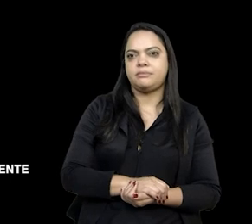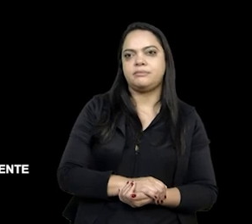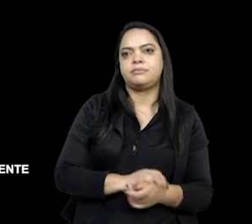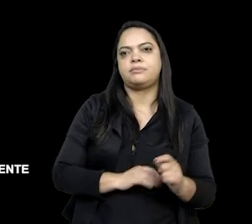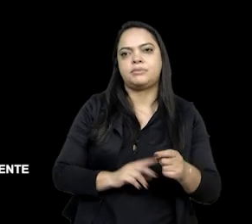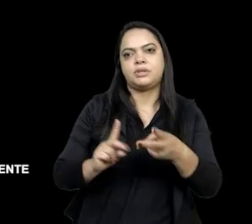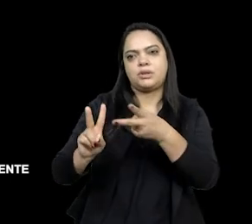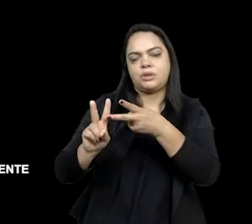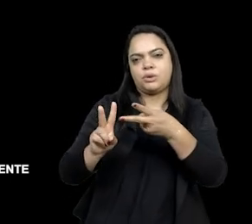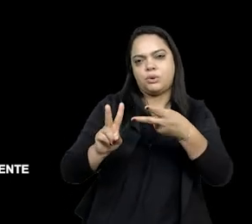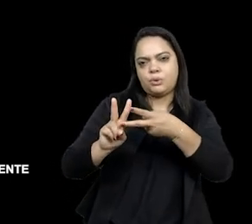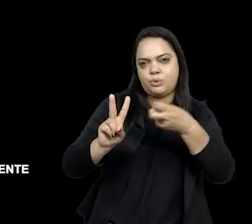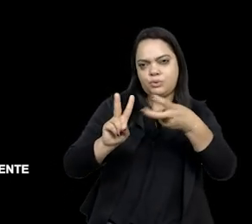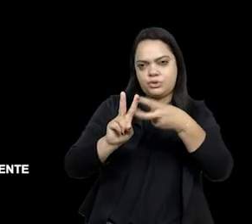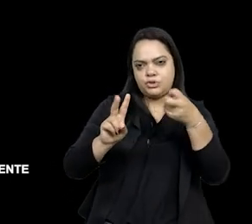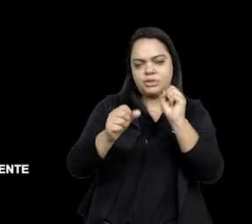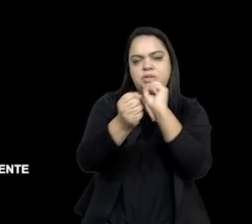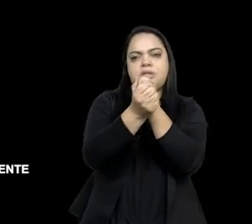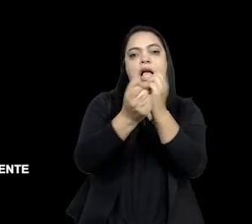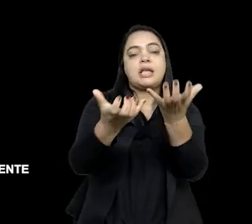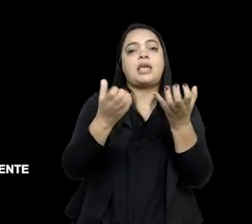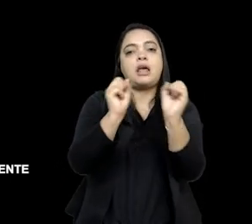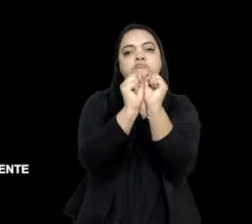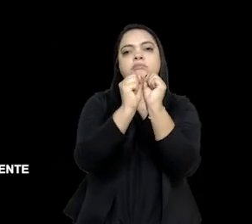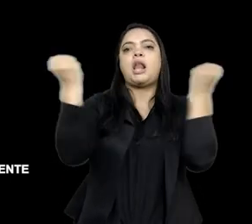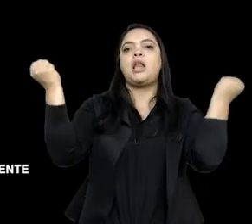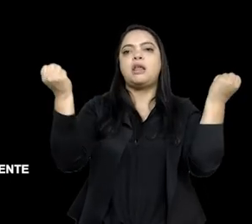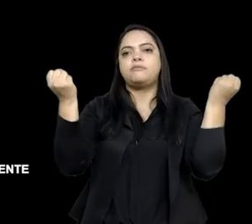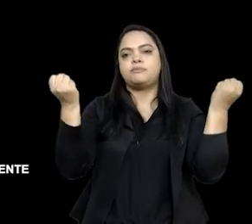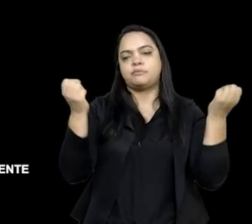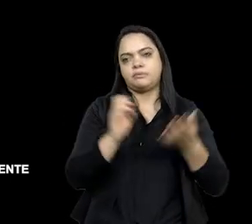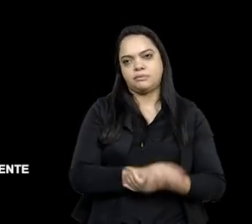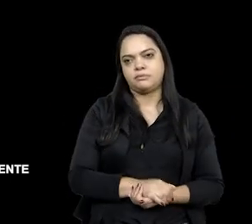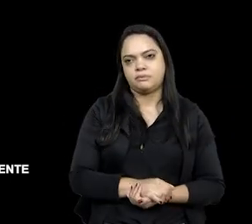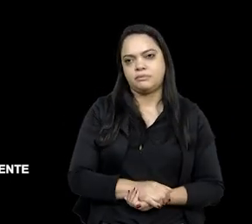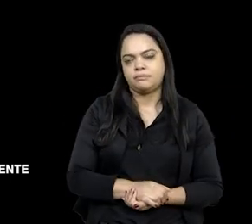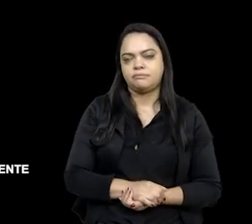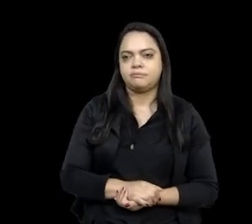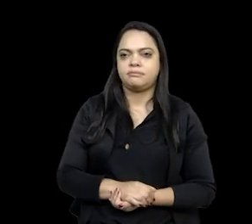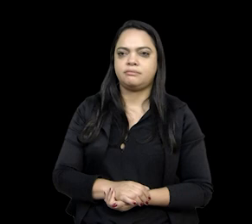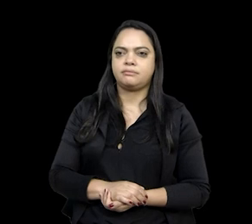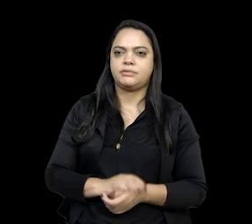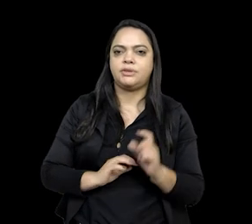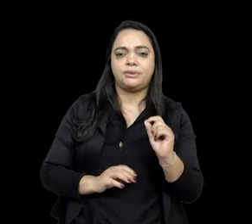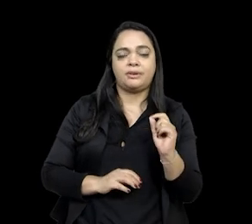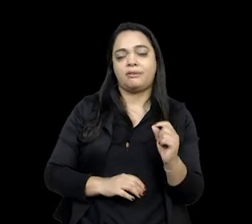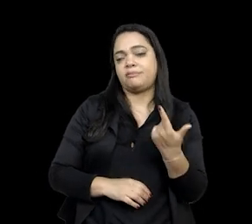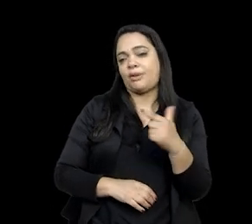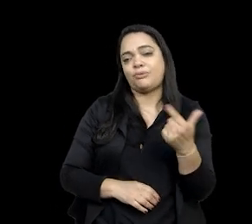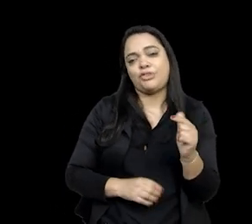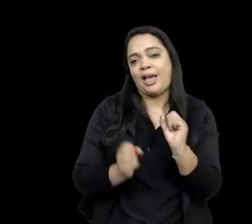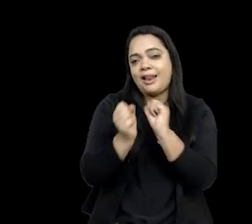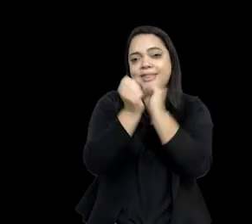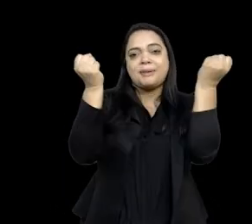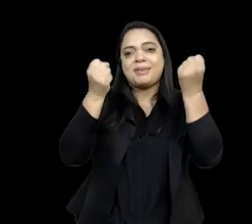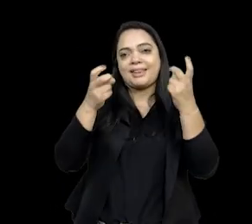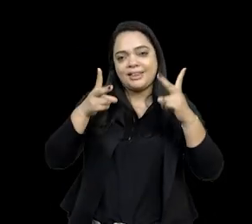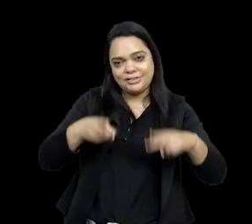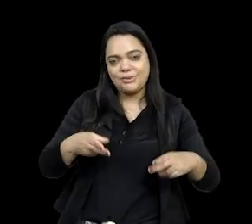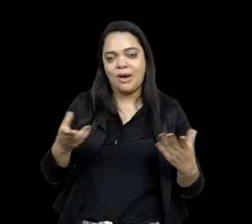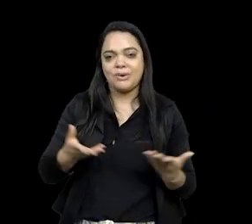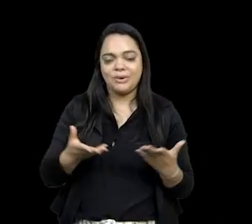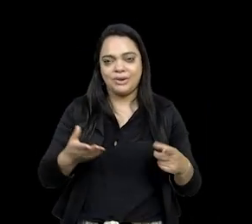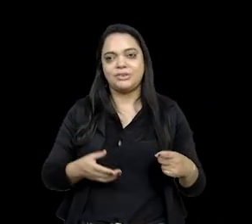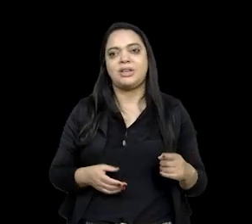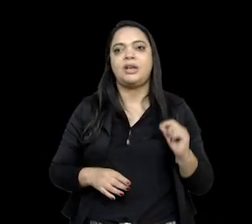eles queriam ficar livres, e muitas vezes não era bem essa liberdade liberal, né, que a gente entende, mas era deixar de